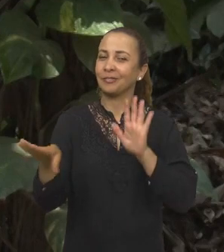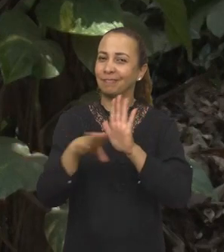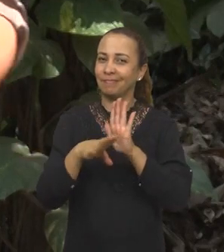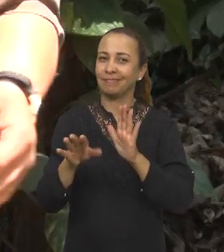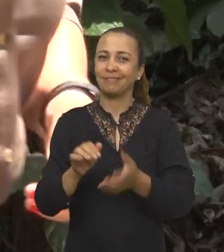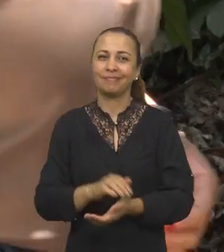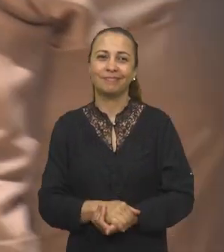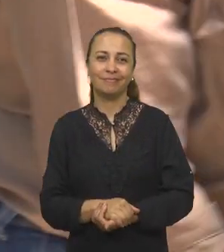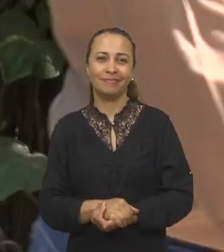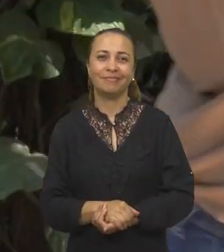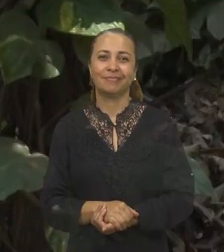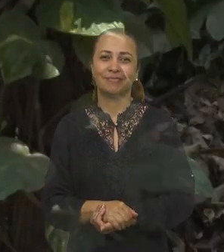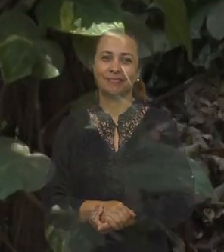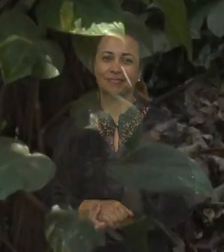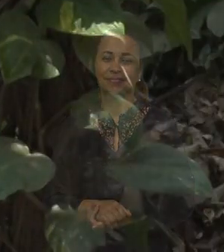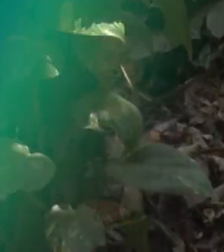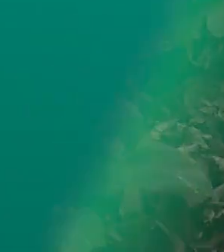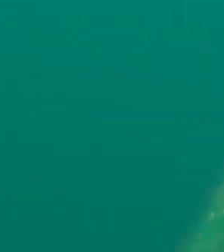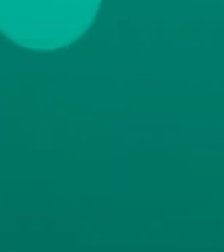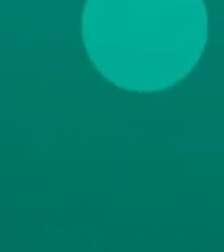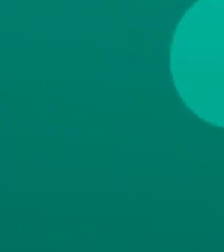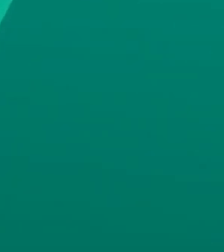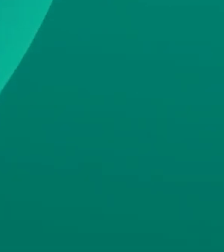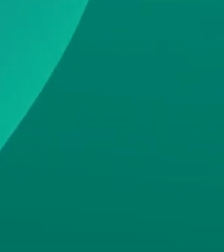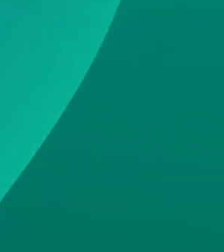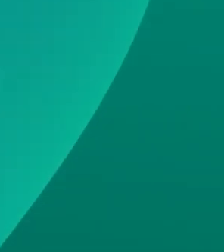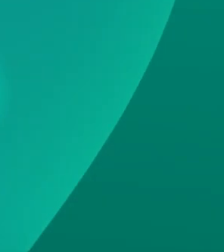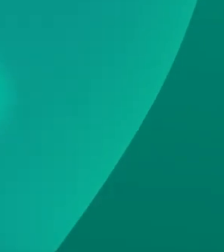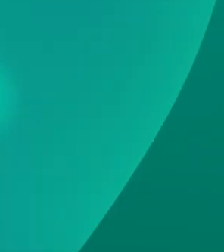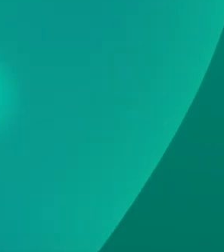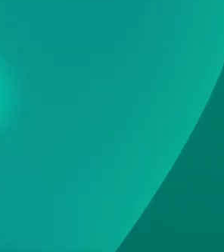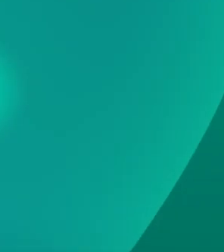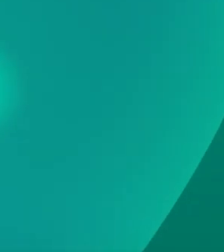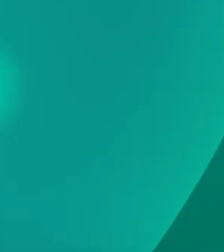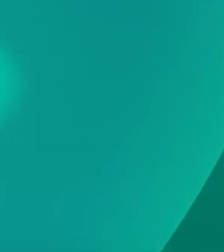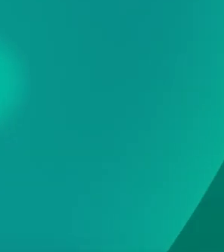tchau e até lá! Tchau, tchau